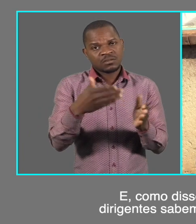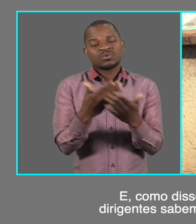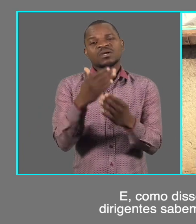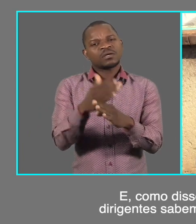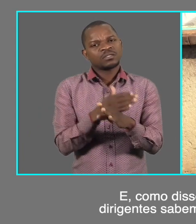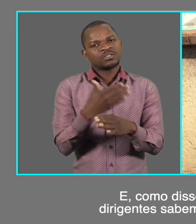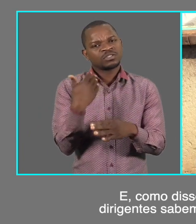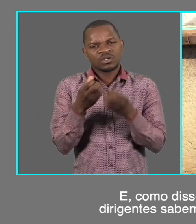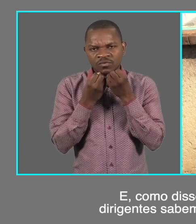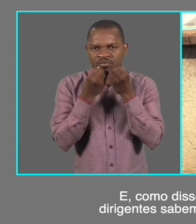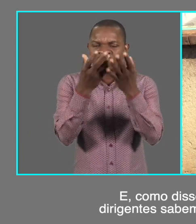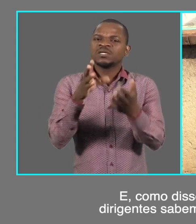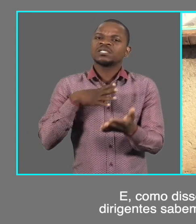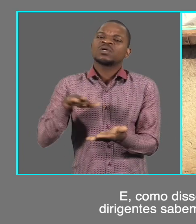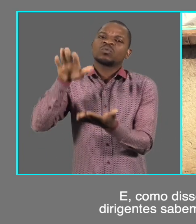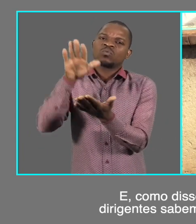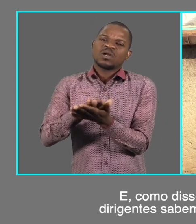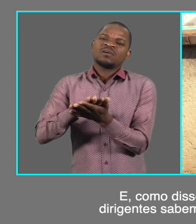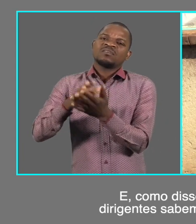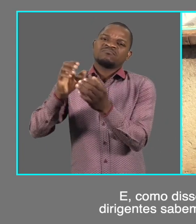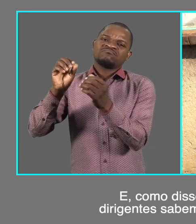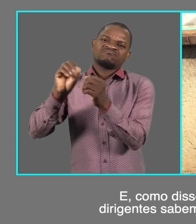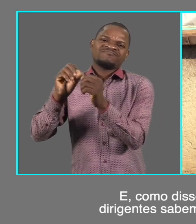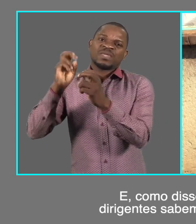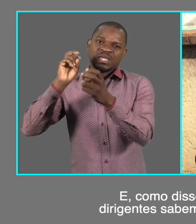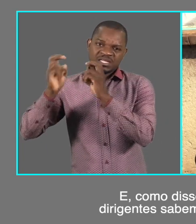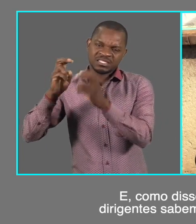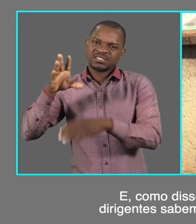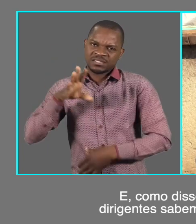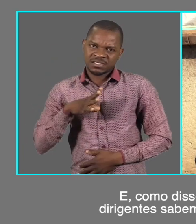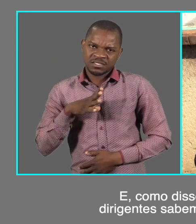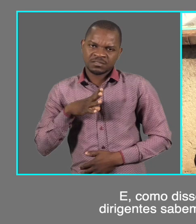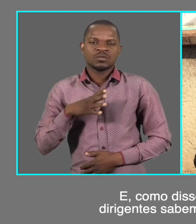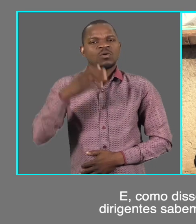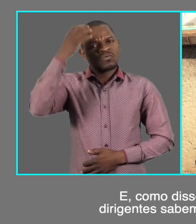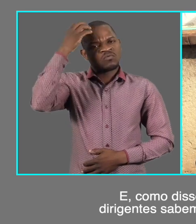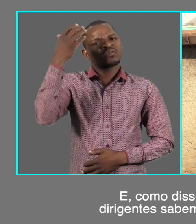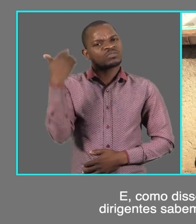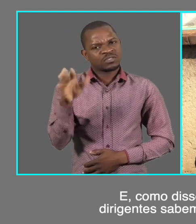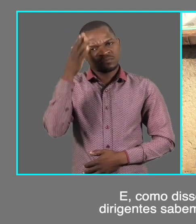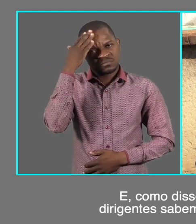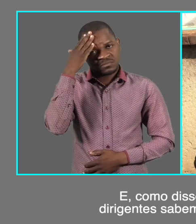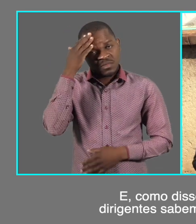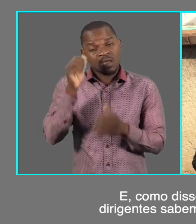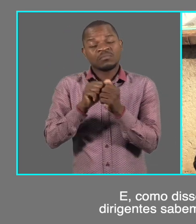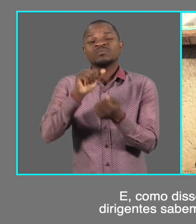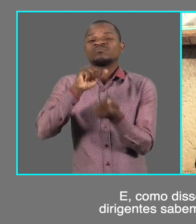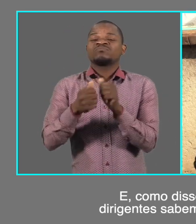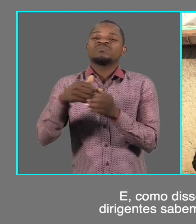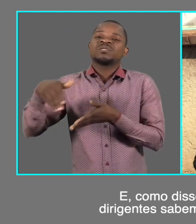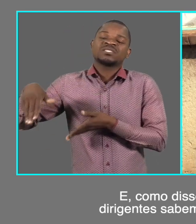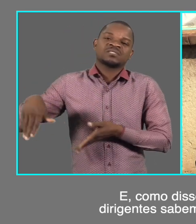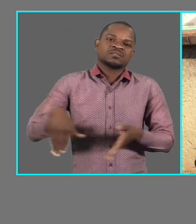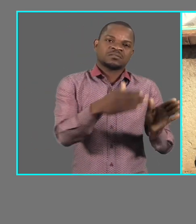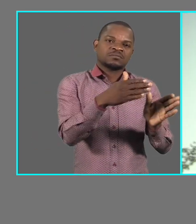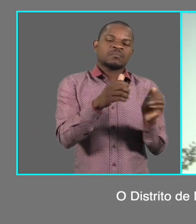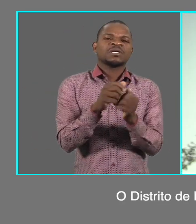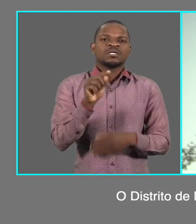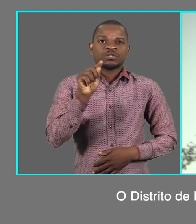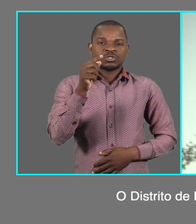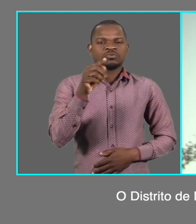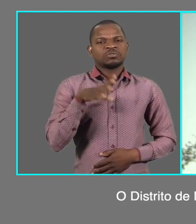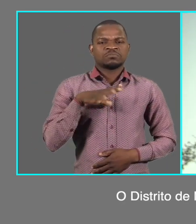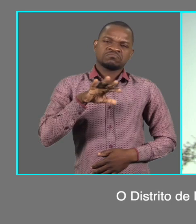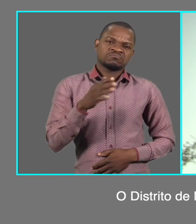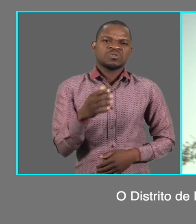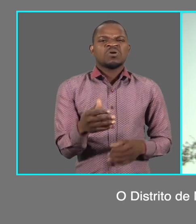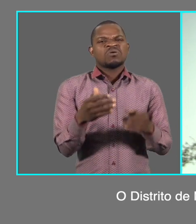distrito